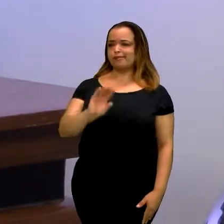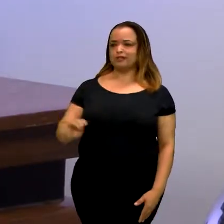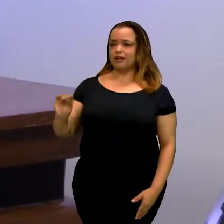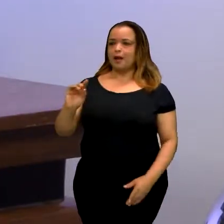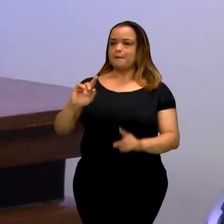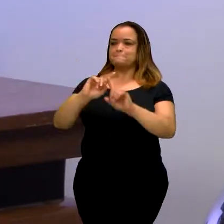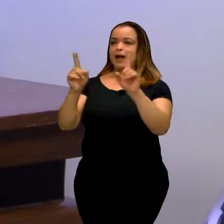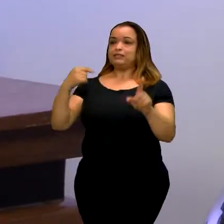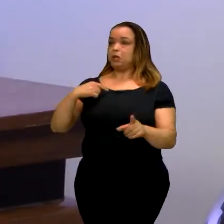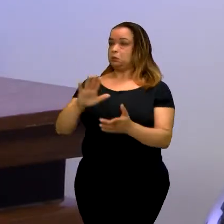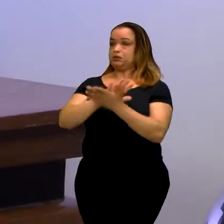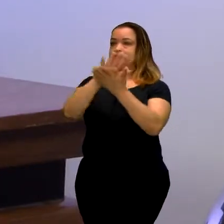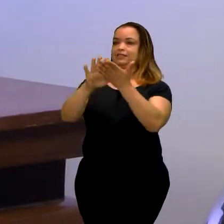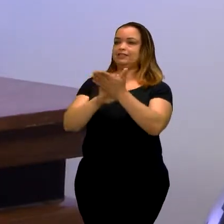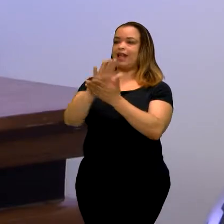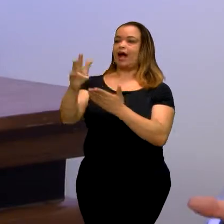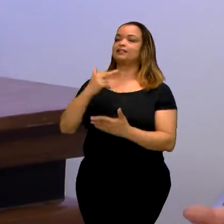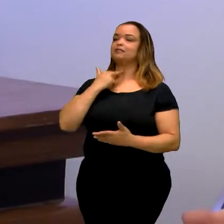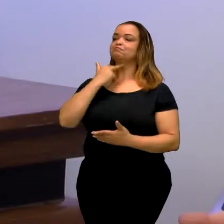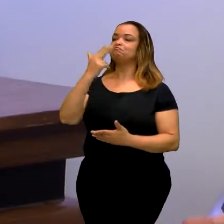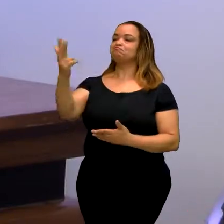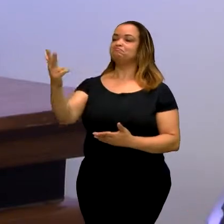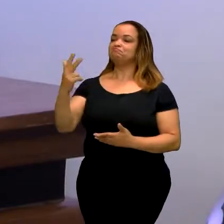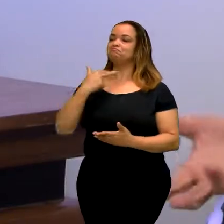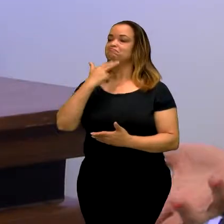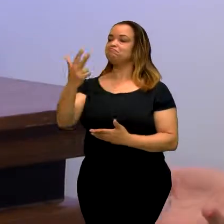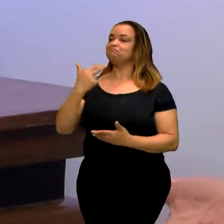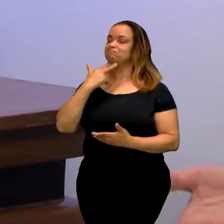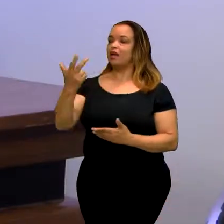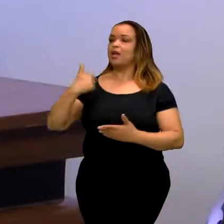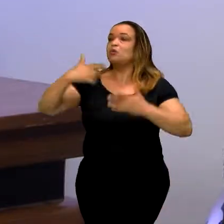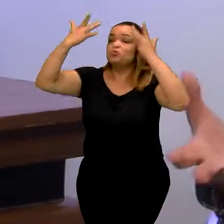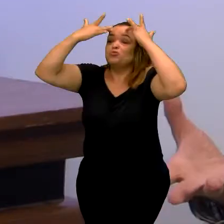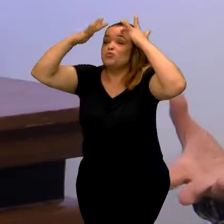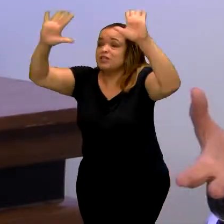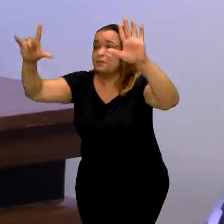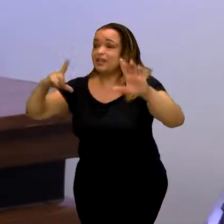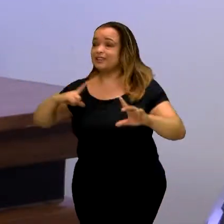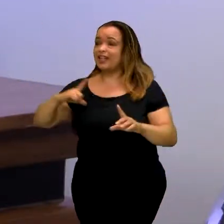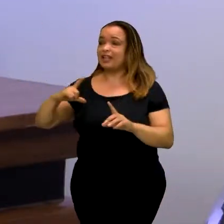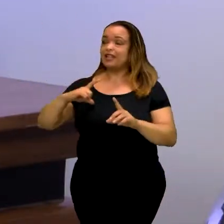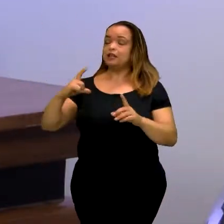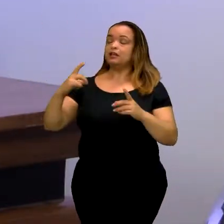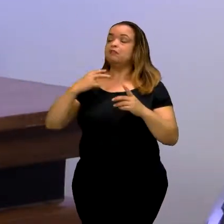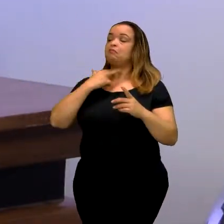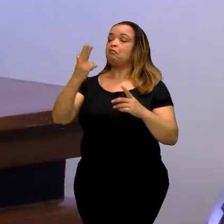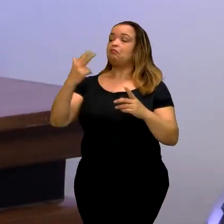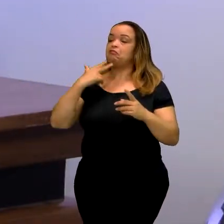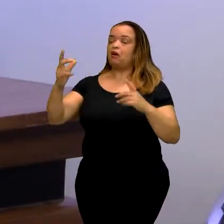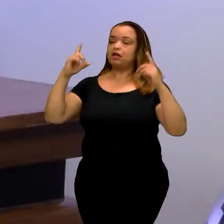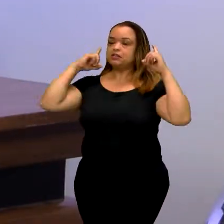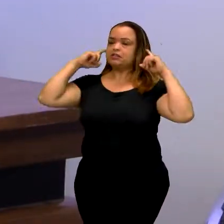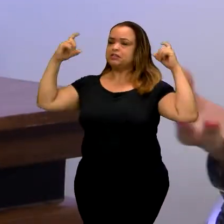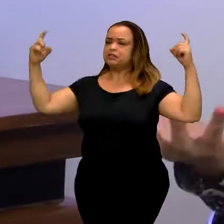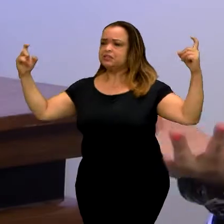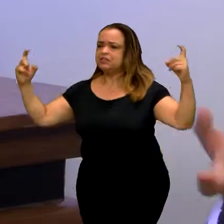imitia o som. Mal sabia que existia o som, o mundo sonoro. E as crianças,